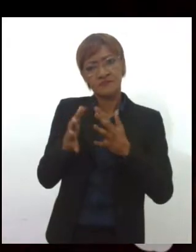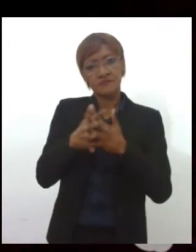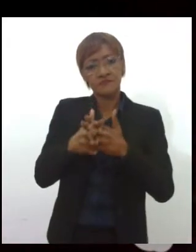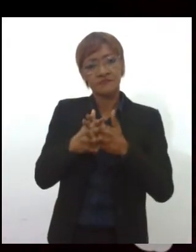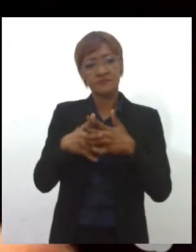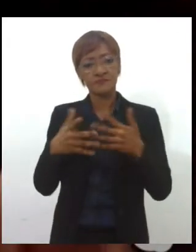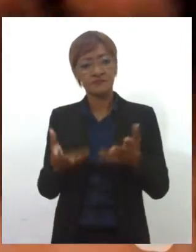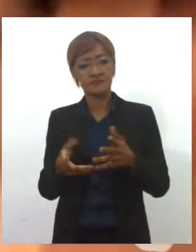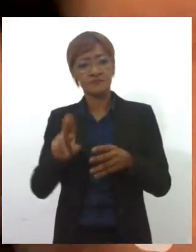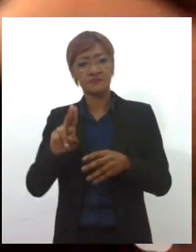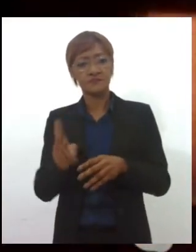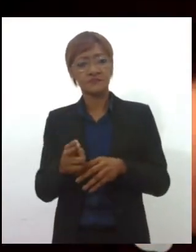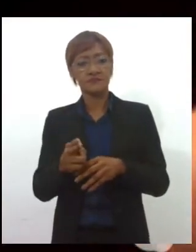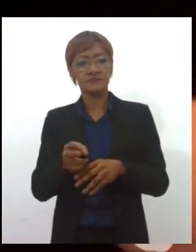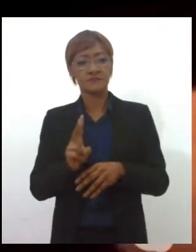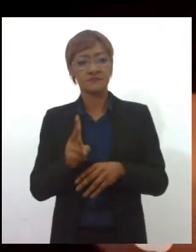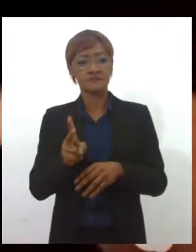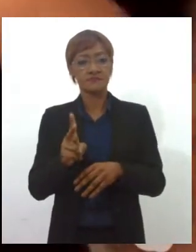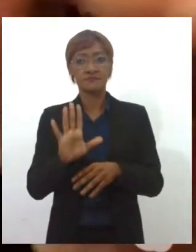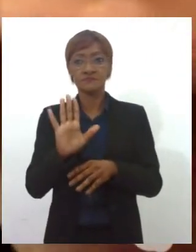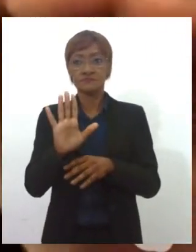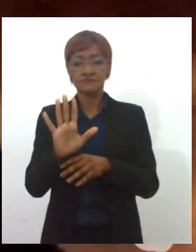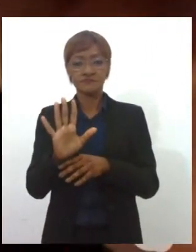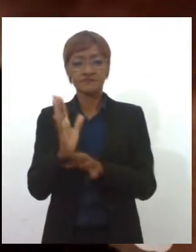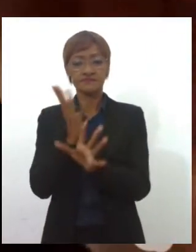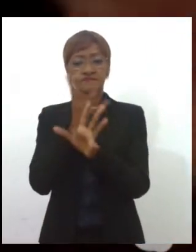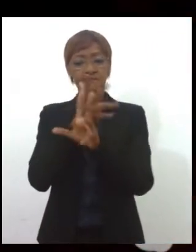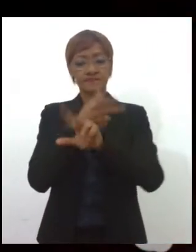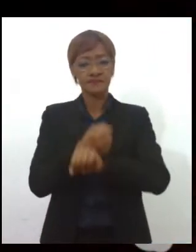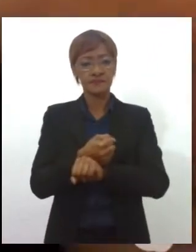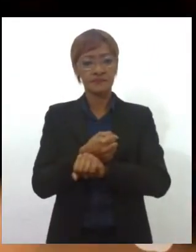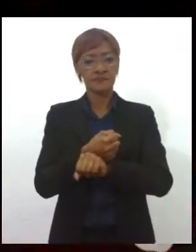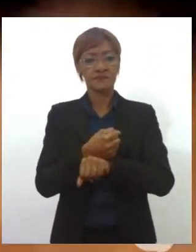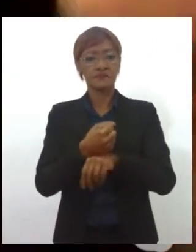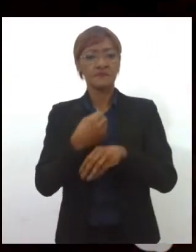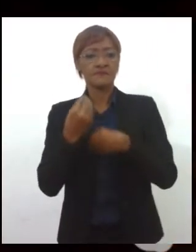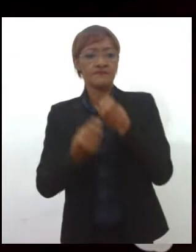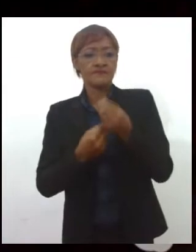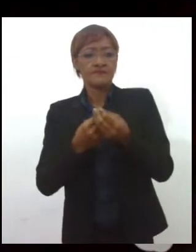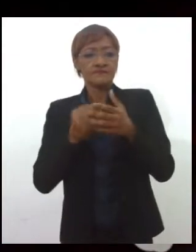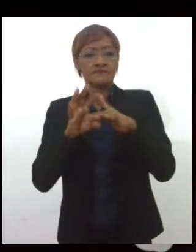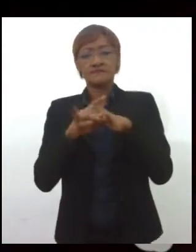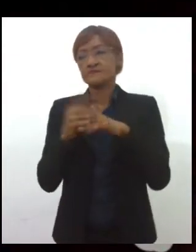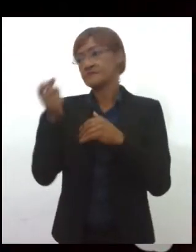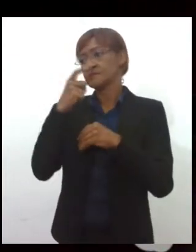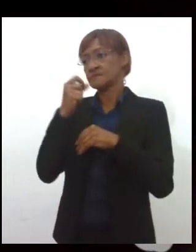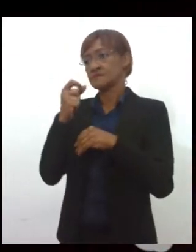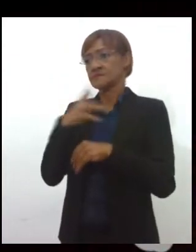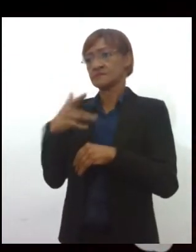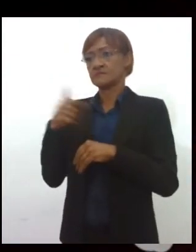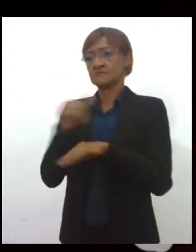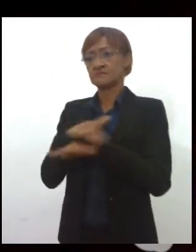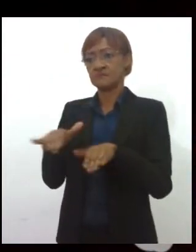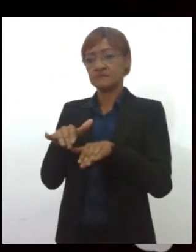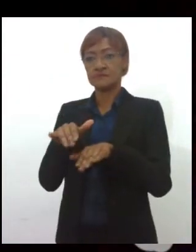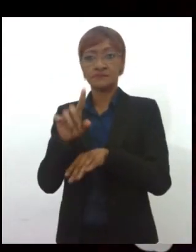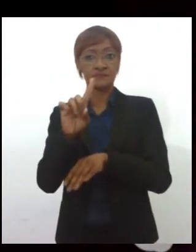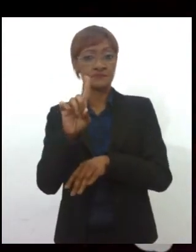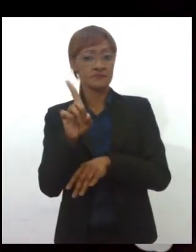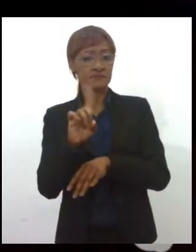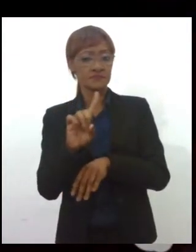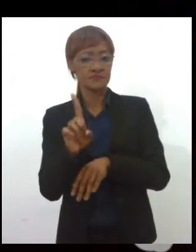multidisciplinar, então fugir um pouco desse lugar comum de imaginar que é doença, vou tomar um remédio e vou ficar bom da doença. Não. A